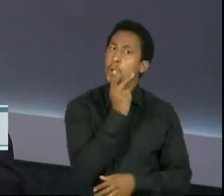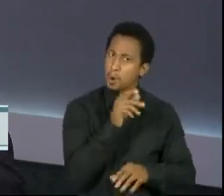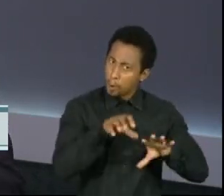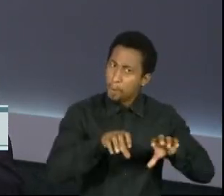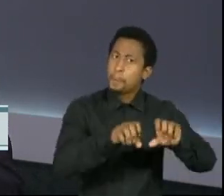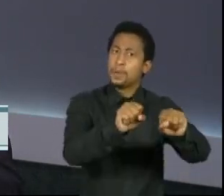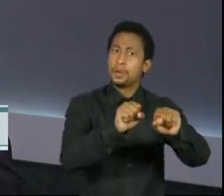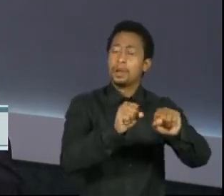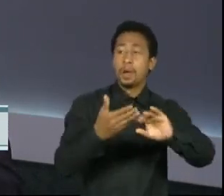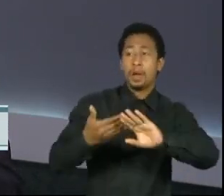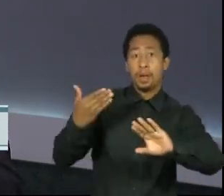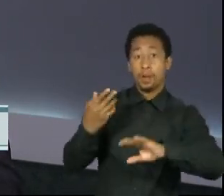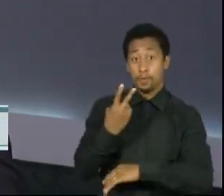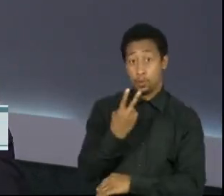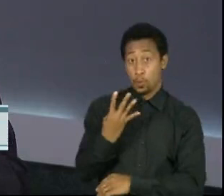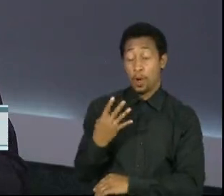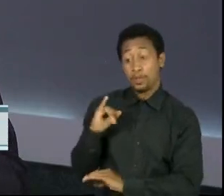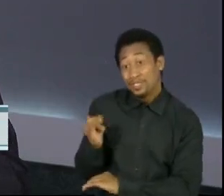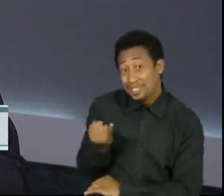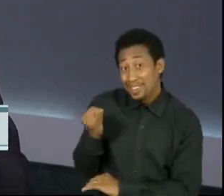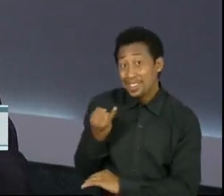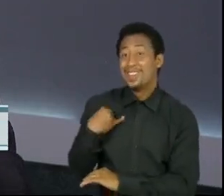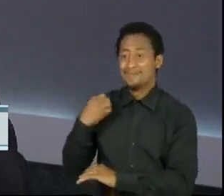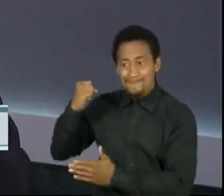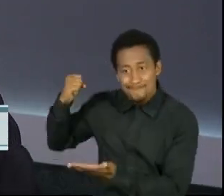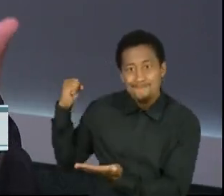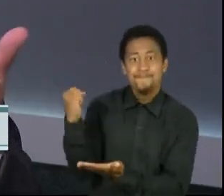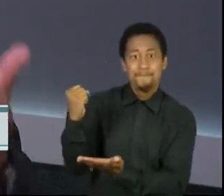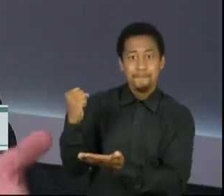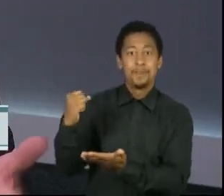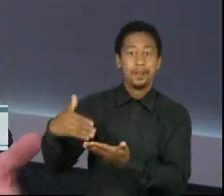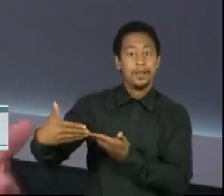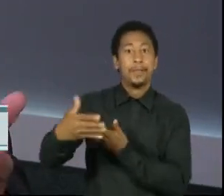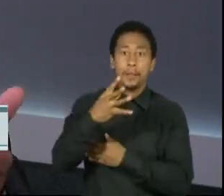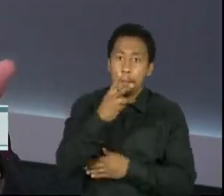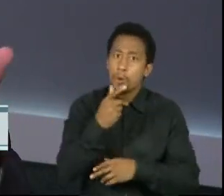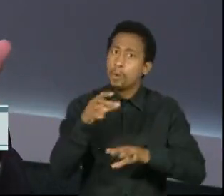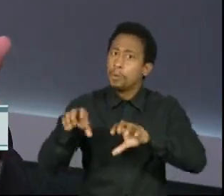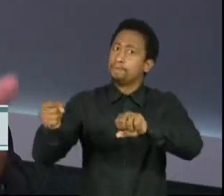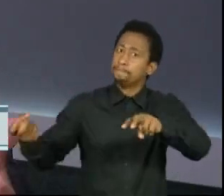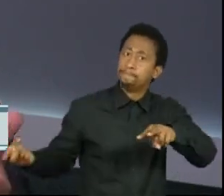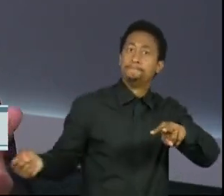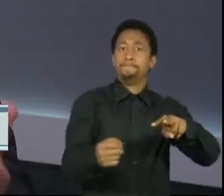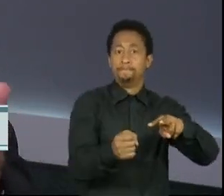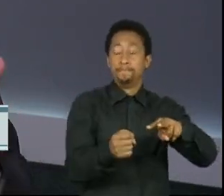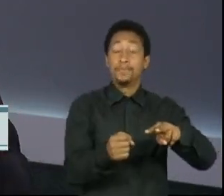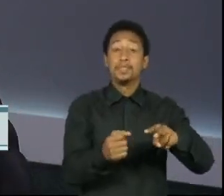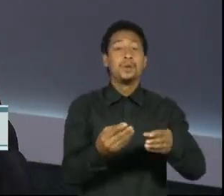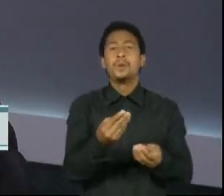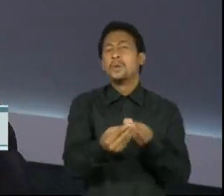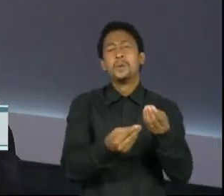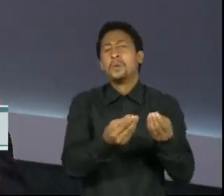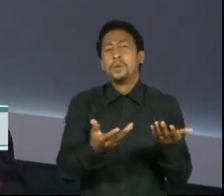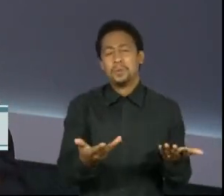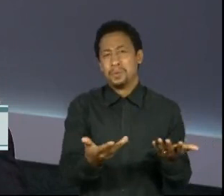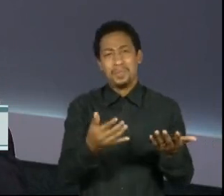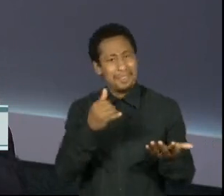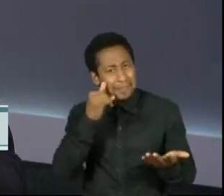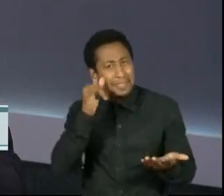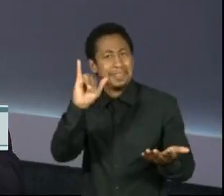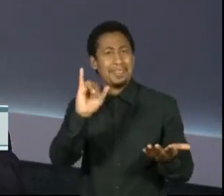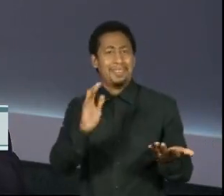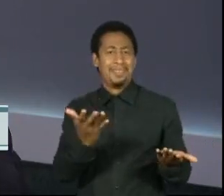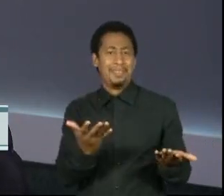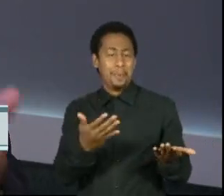crime aconteceu no dia 24 de janeiro. Como é que a gente pode superar esta realidade, esta situação,